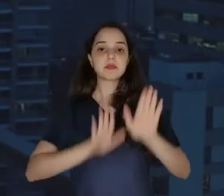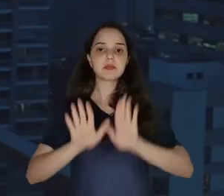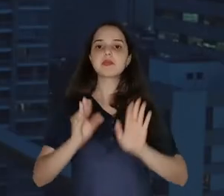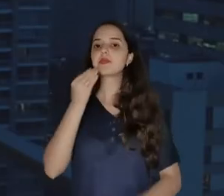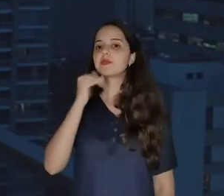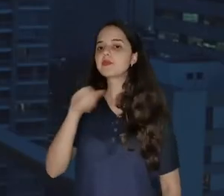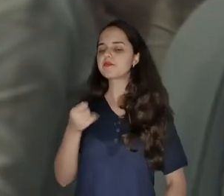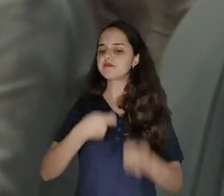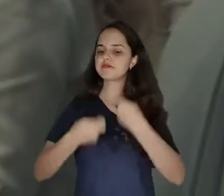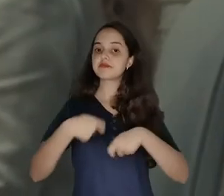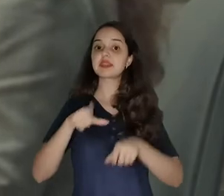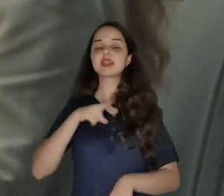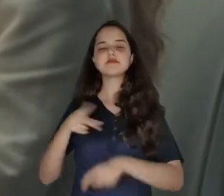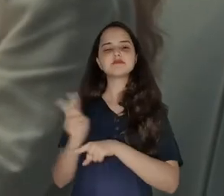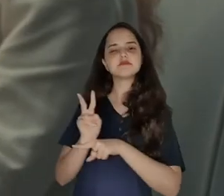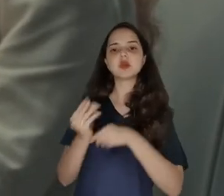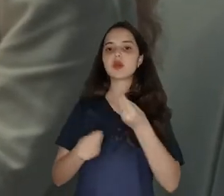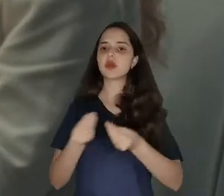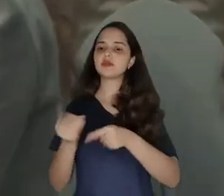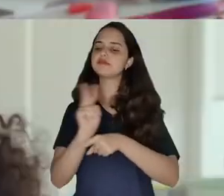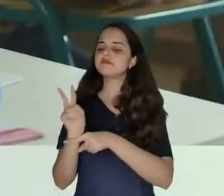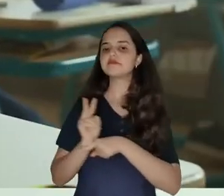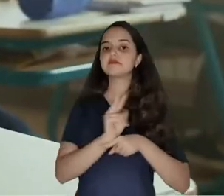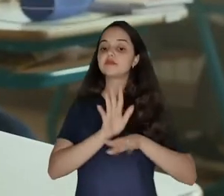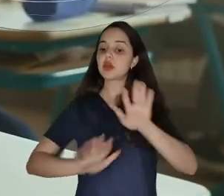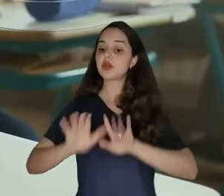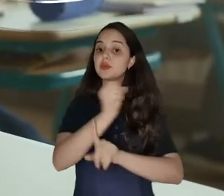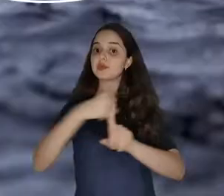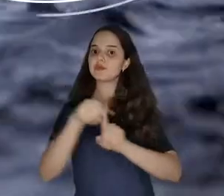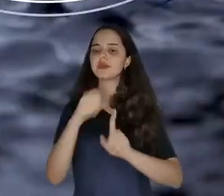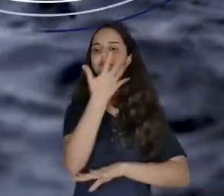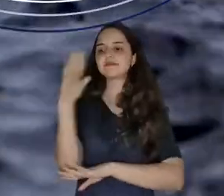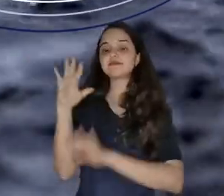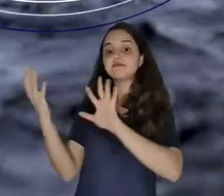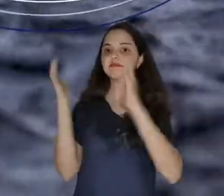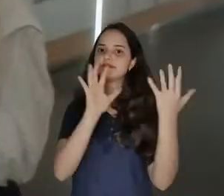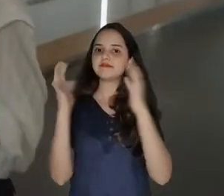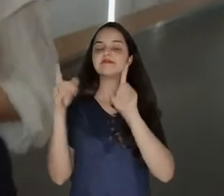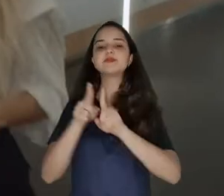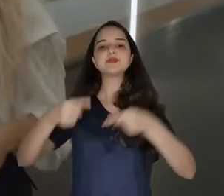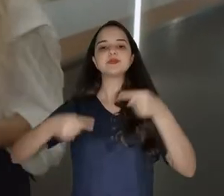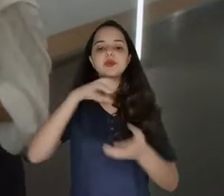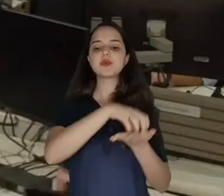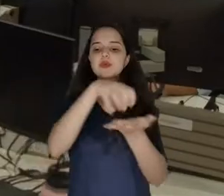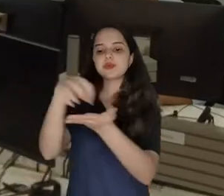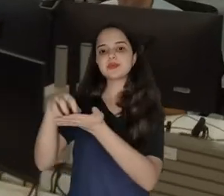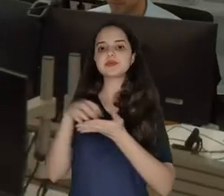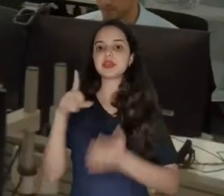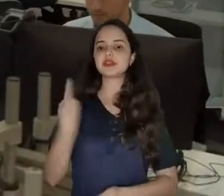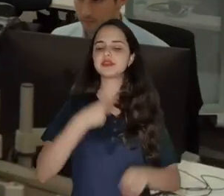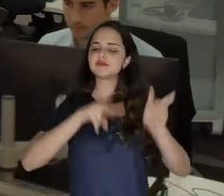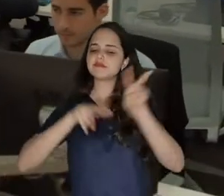riscos e oportunidades inclui o monitoramento de riscos sociais, ambientais e climáticos, além de políticas setoriais que